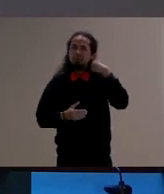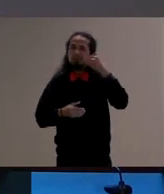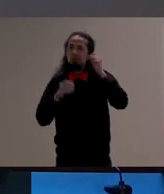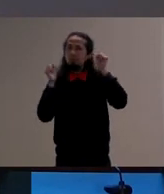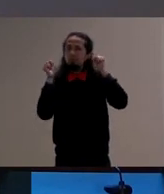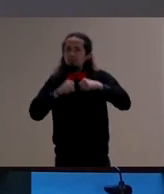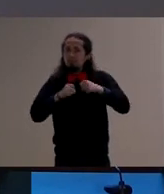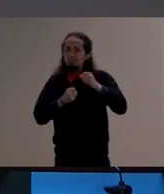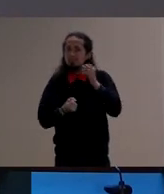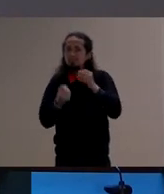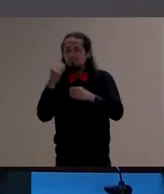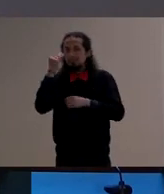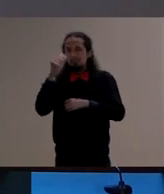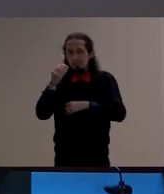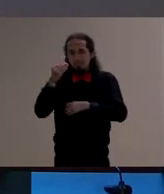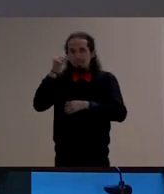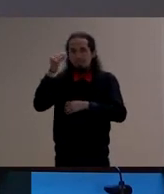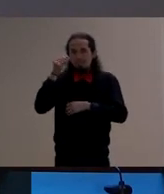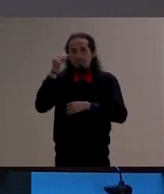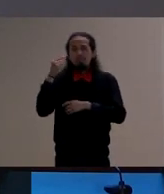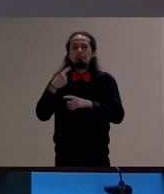as que a criança vai indicando